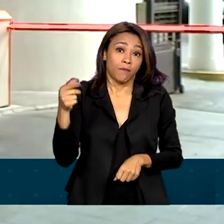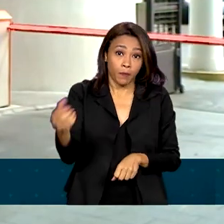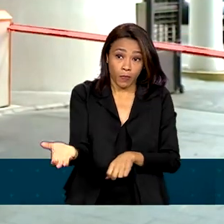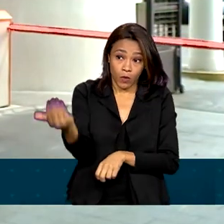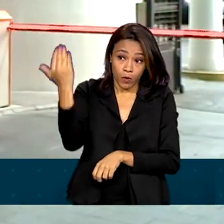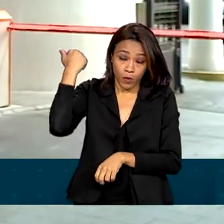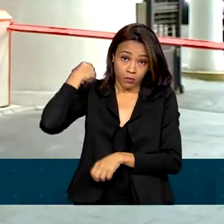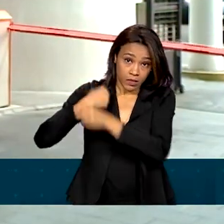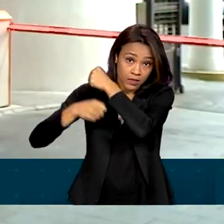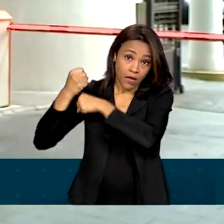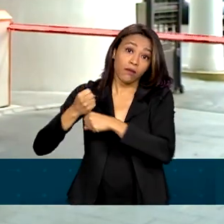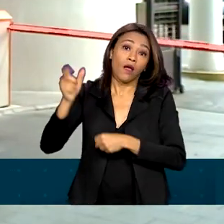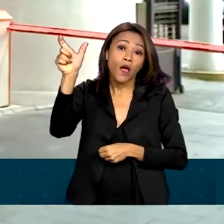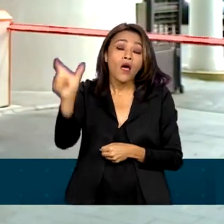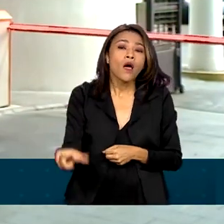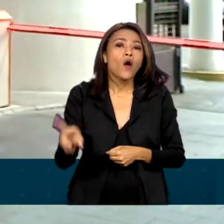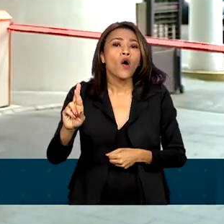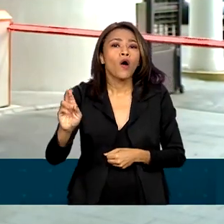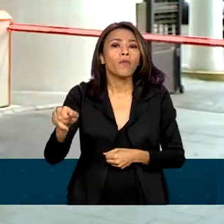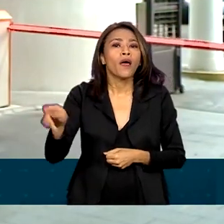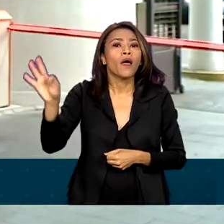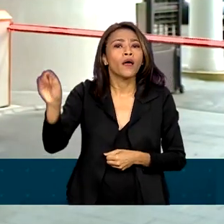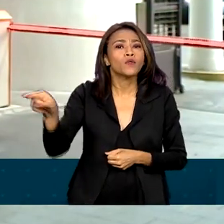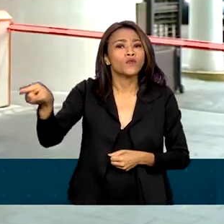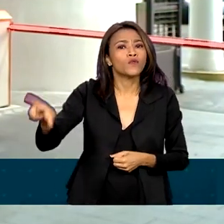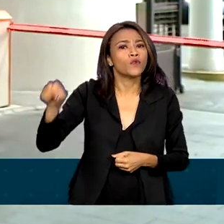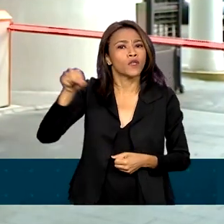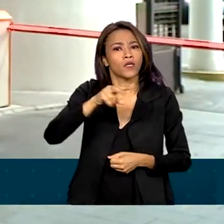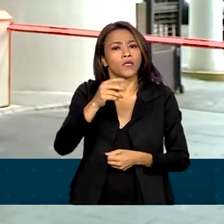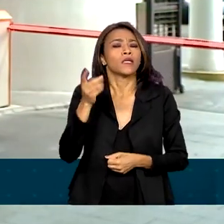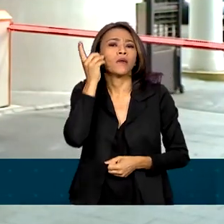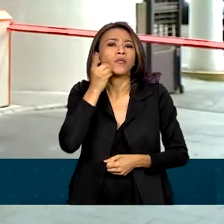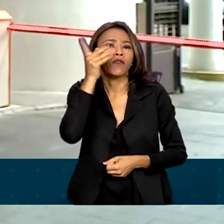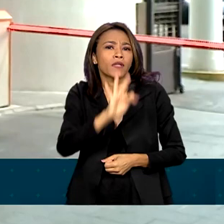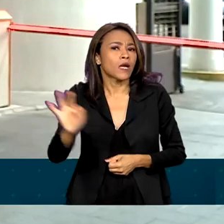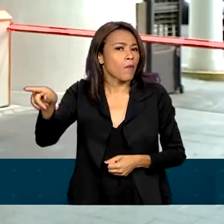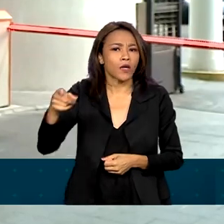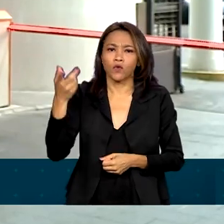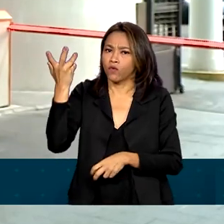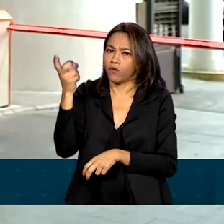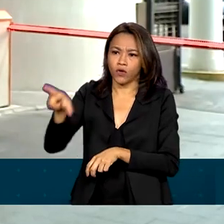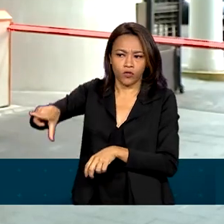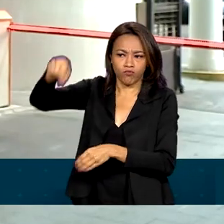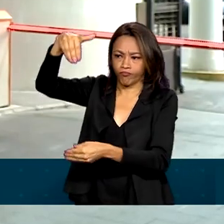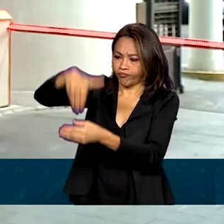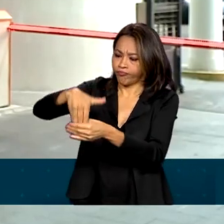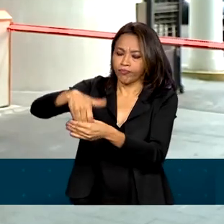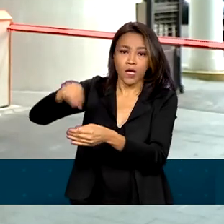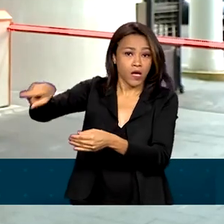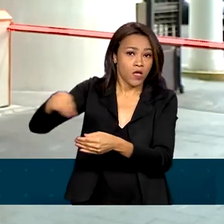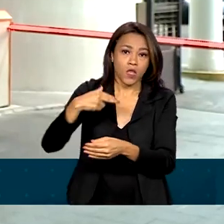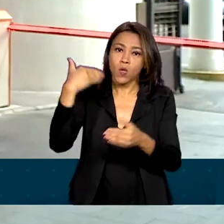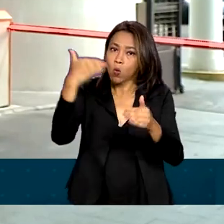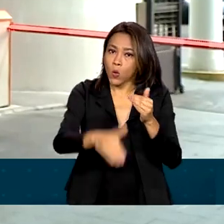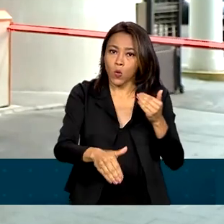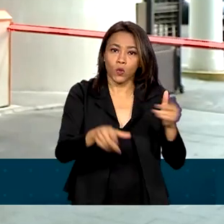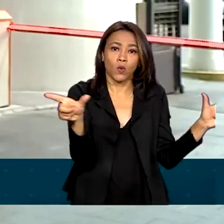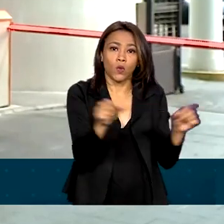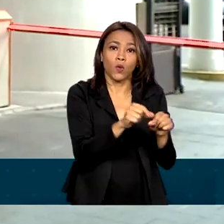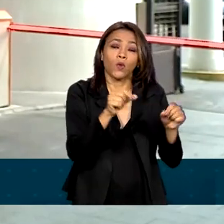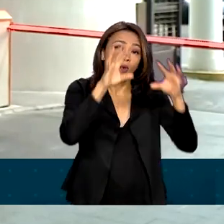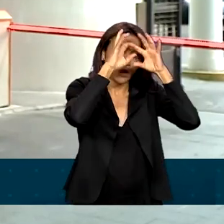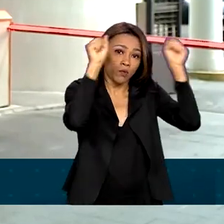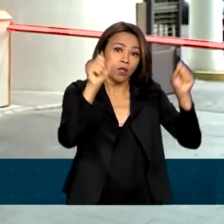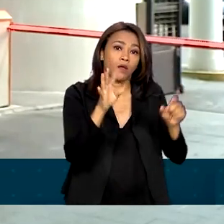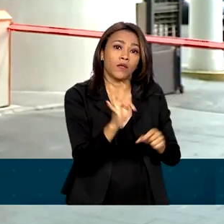se candidatou a deputado federal, mas não foi eleito. Ele foi condenado pela Justiça Eleitoral por ter feito mau uso